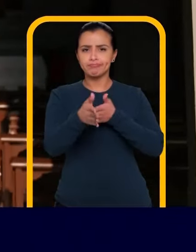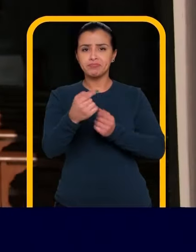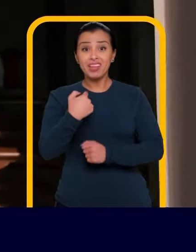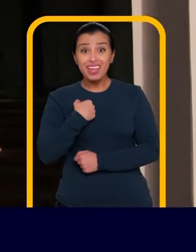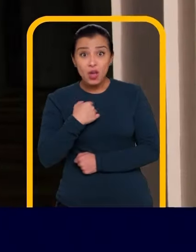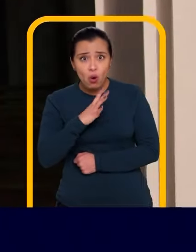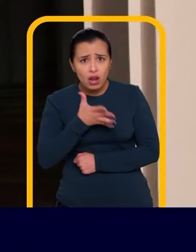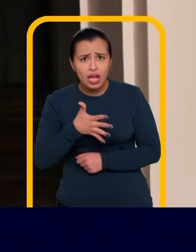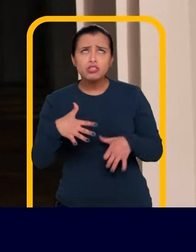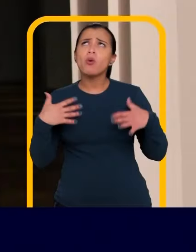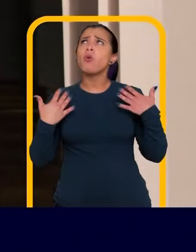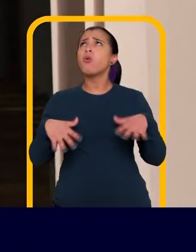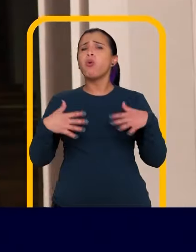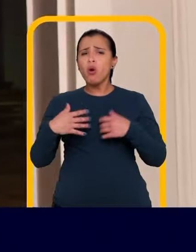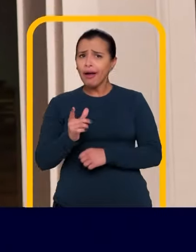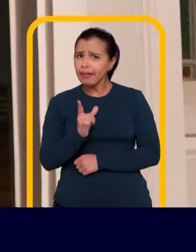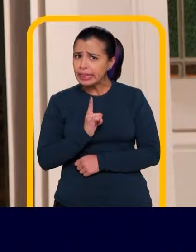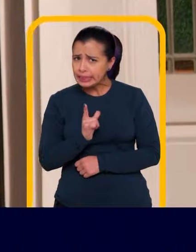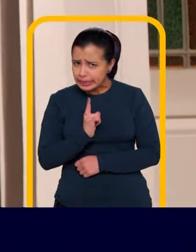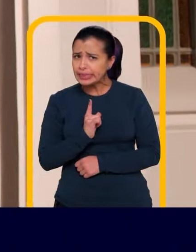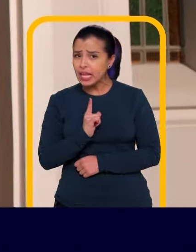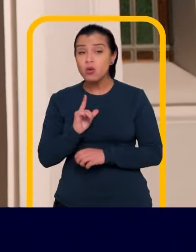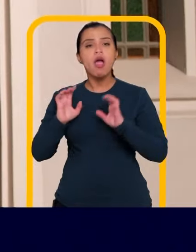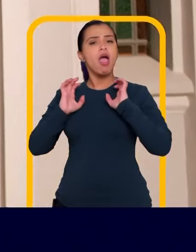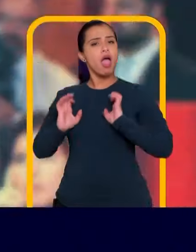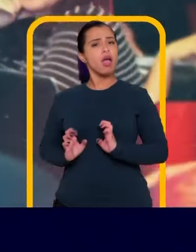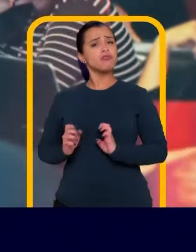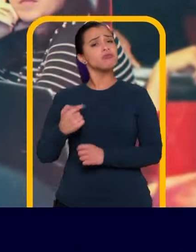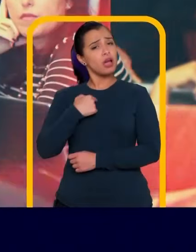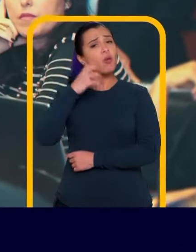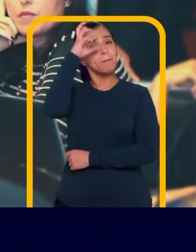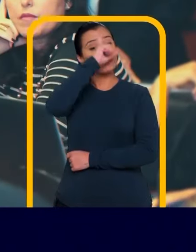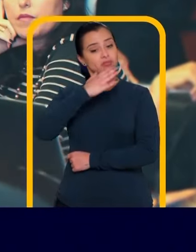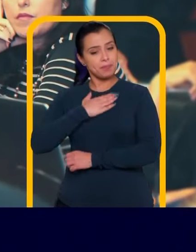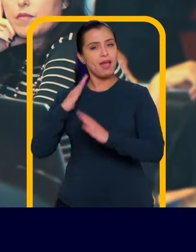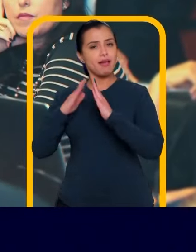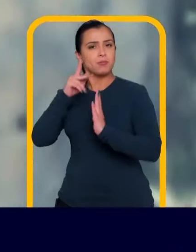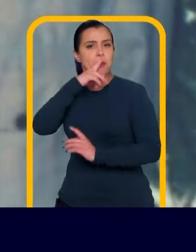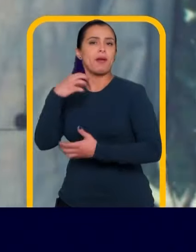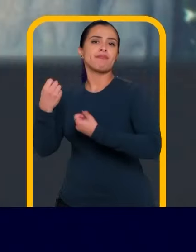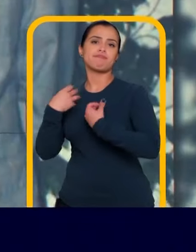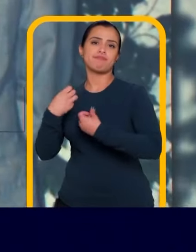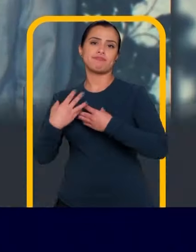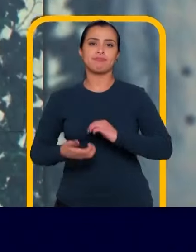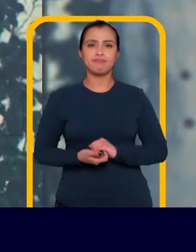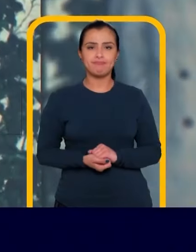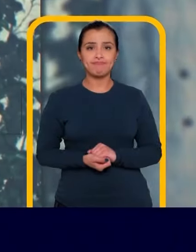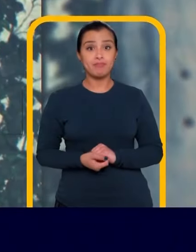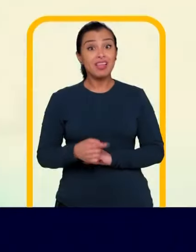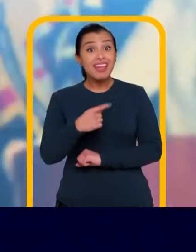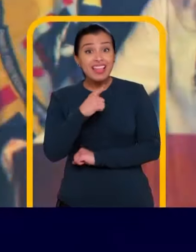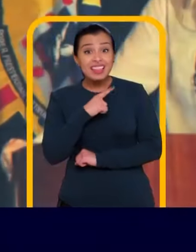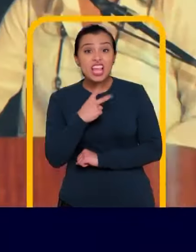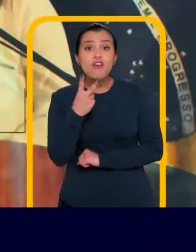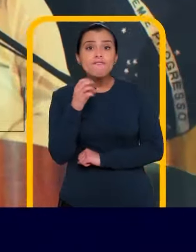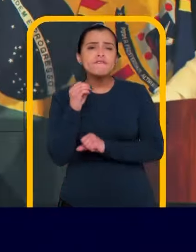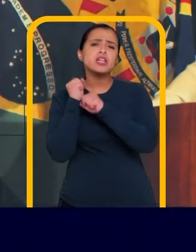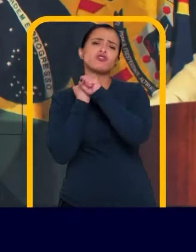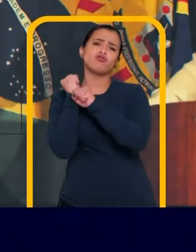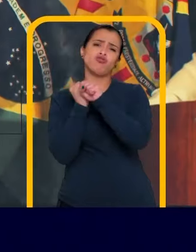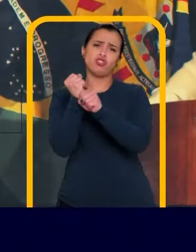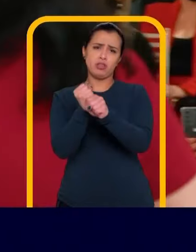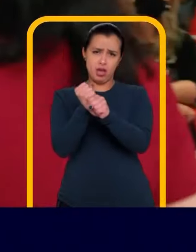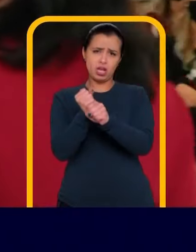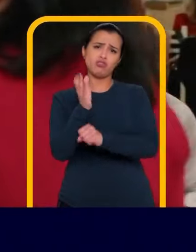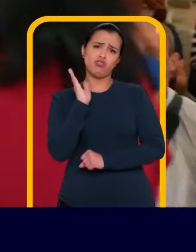seguir em frente Coragem não me falta E ética aprendi dentro de casa com meu pai Tenho mais de